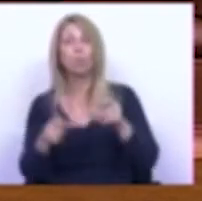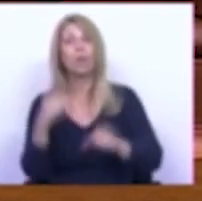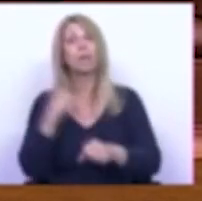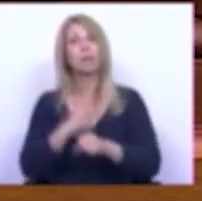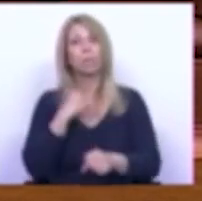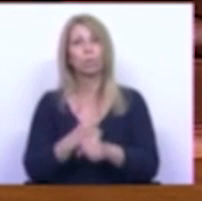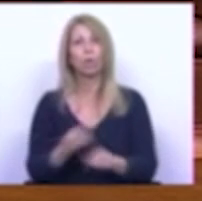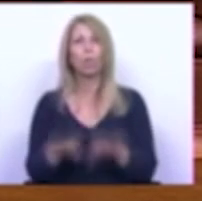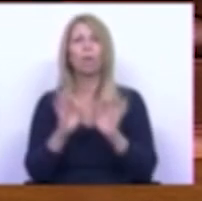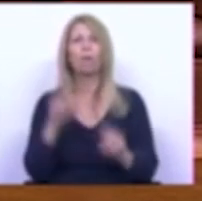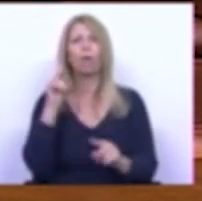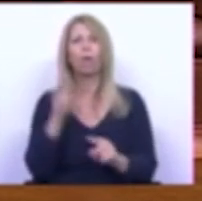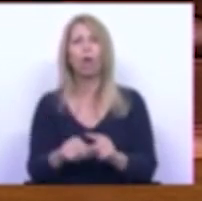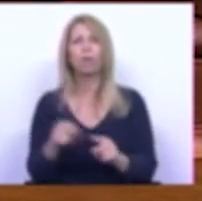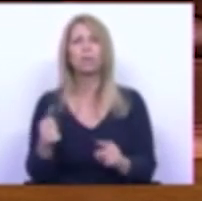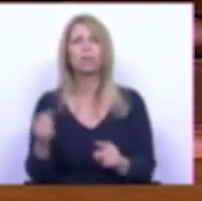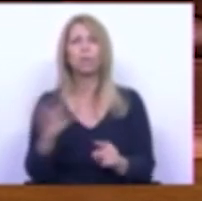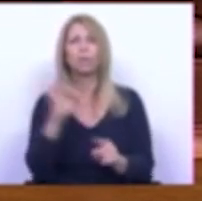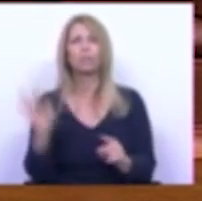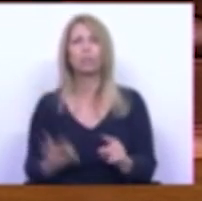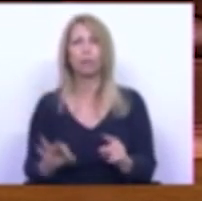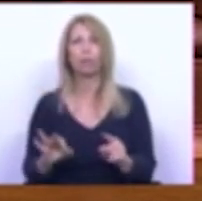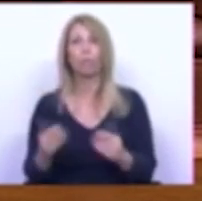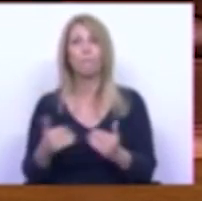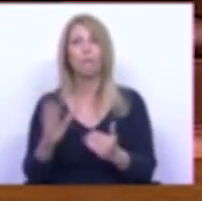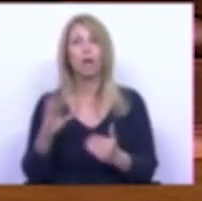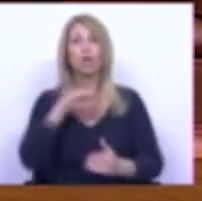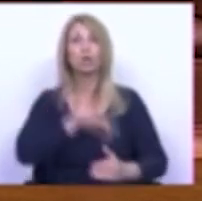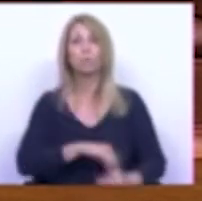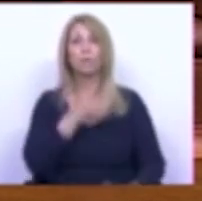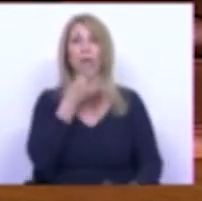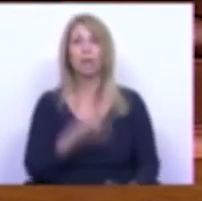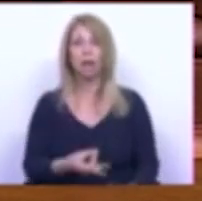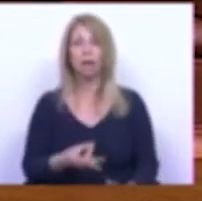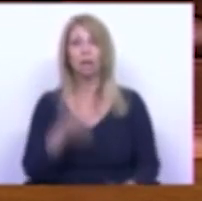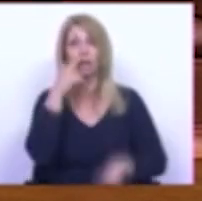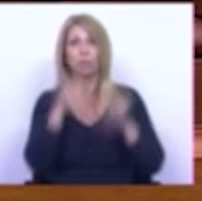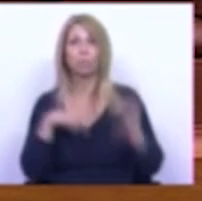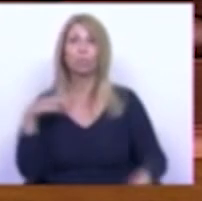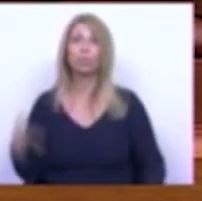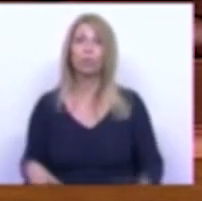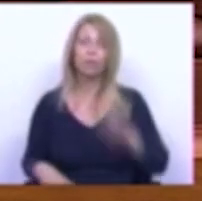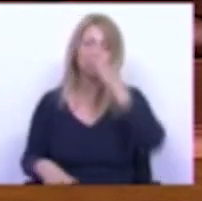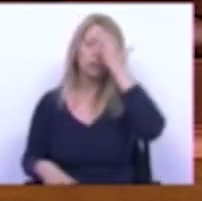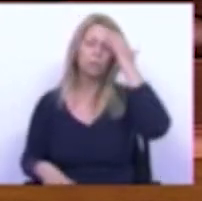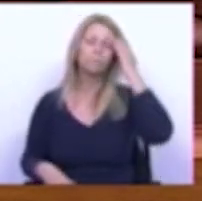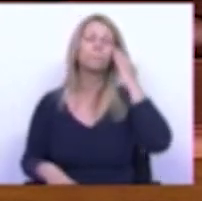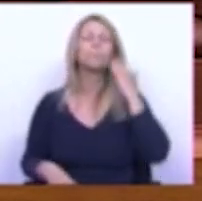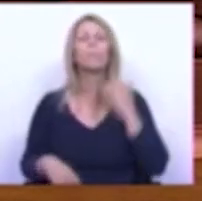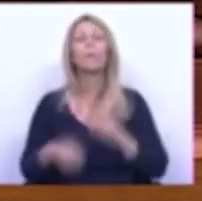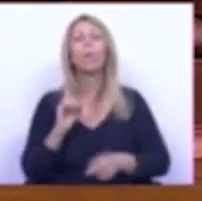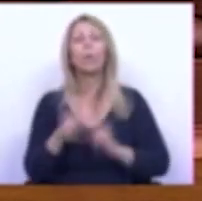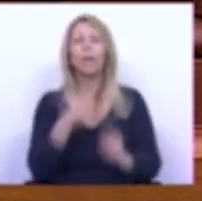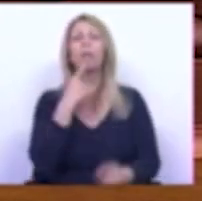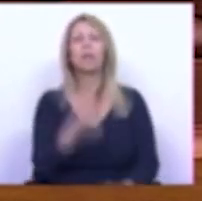fizesse um corte de mais de 50% do subsídio de Natal dos portugueses que diria o